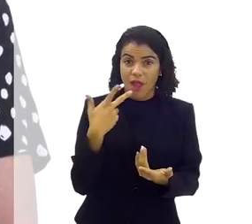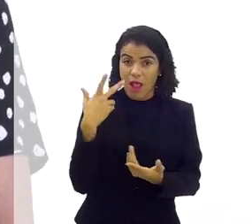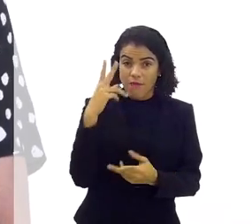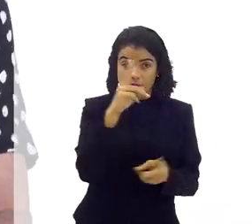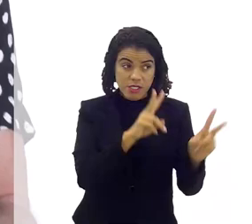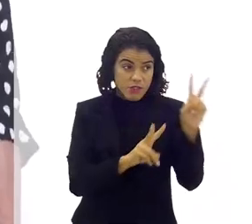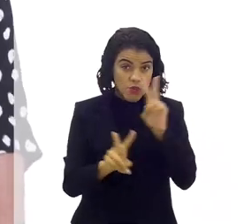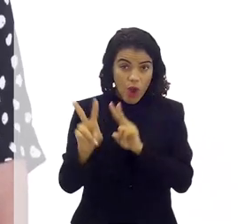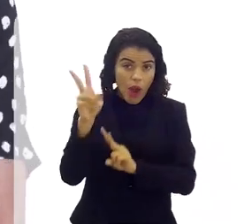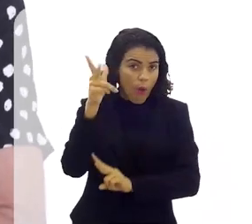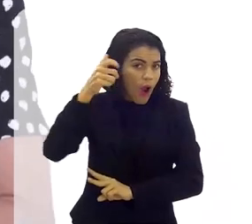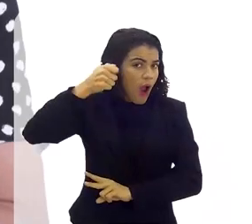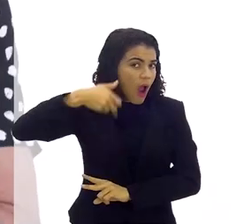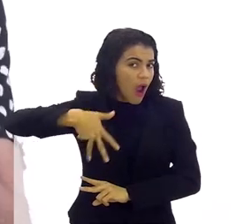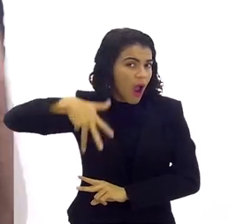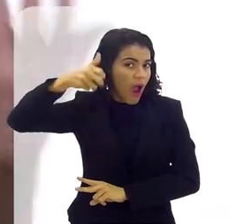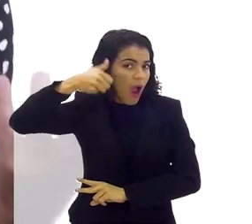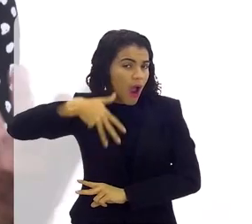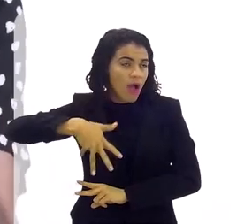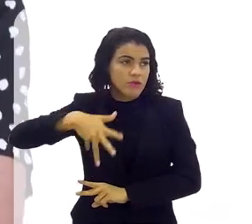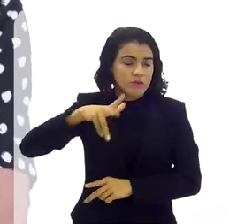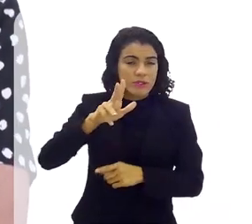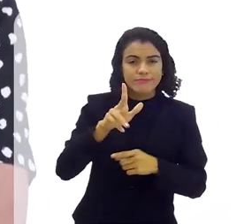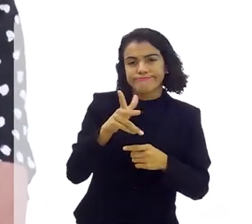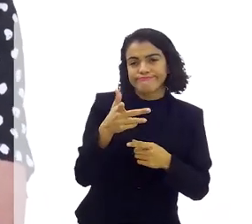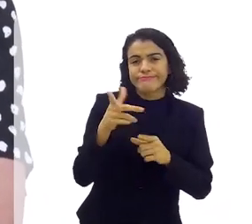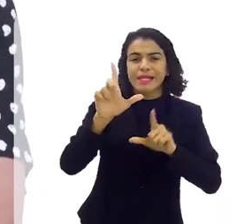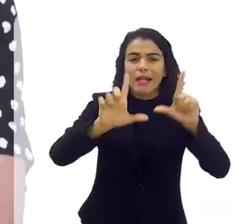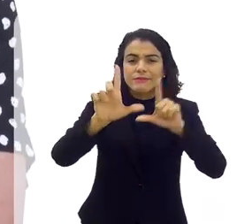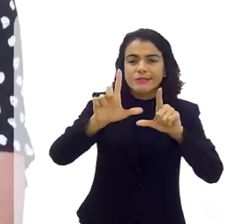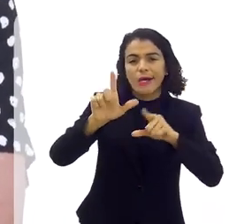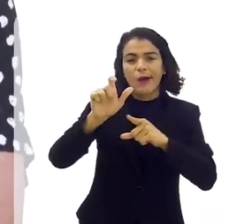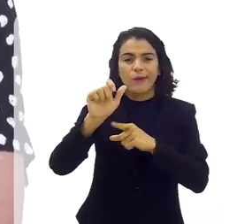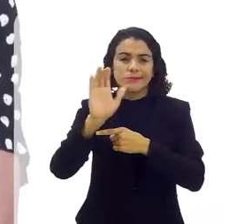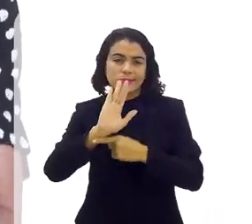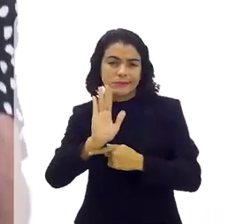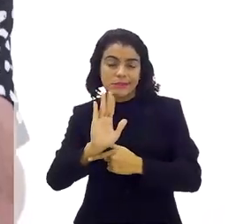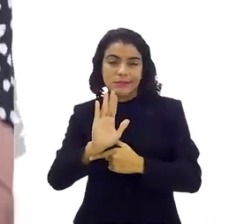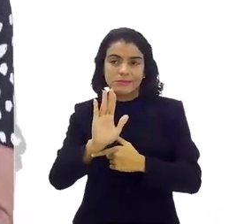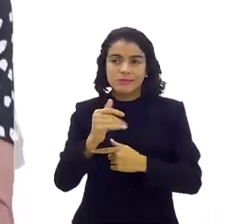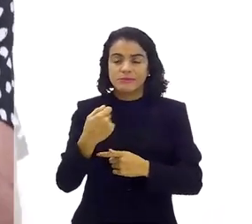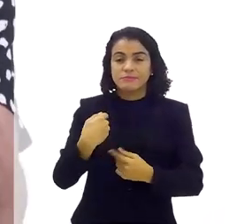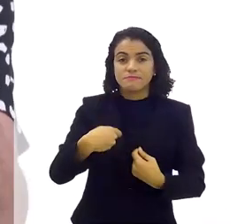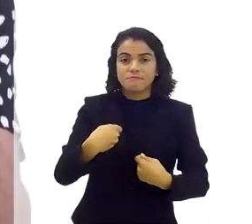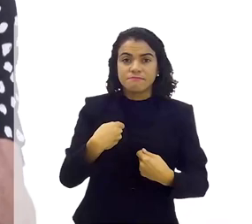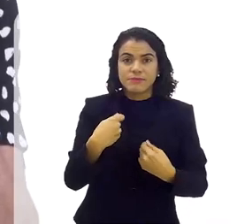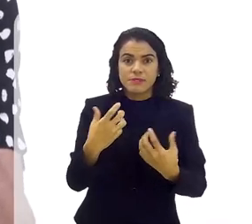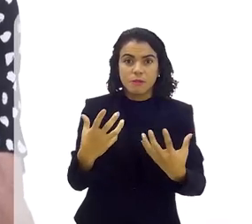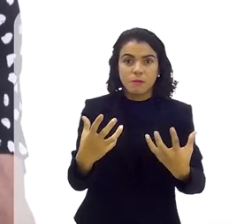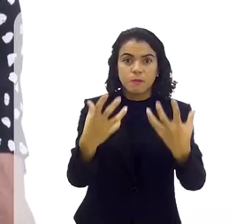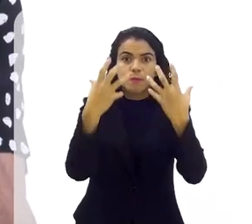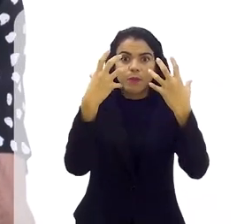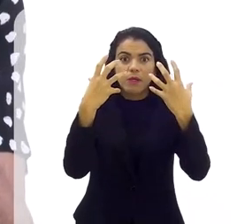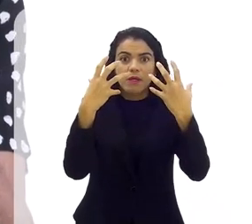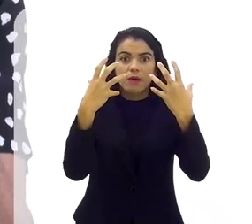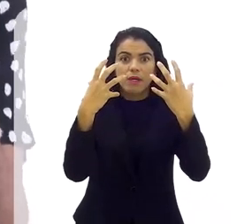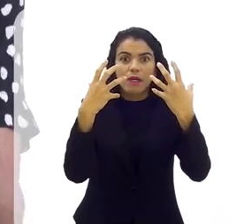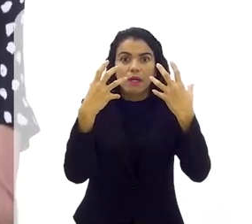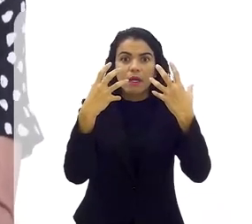trata do audiovisual a televisão e o cinema você tem que